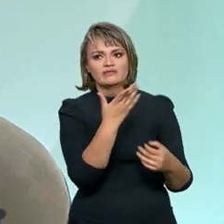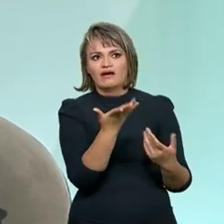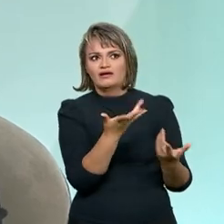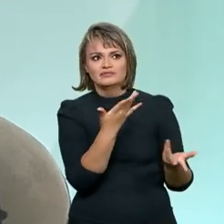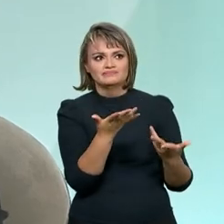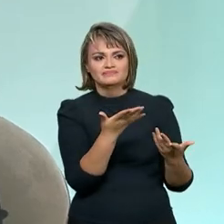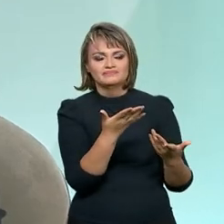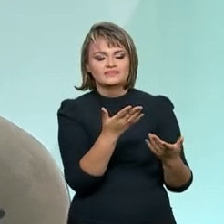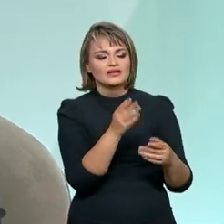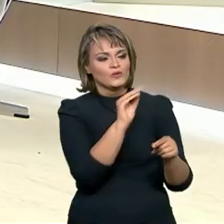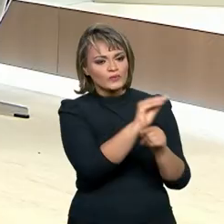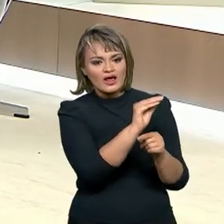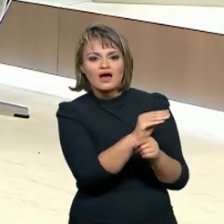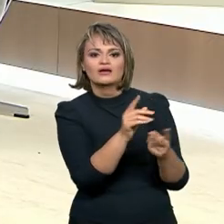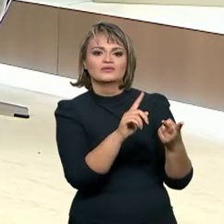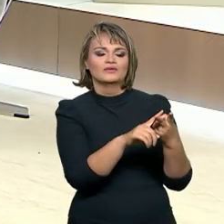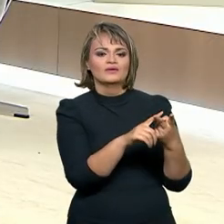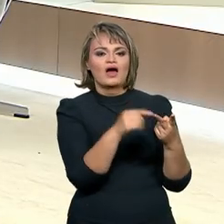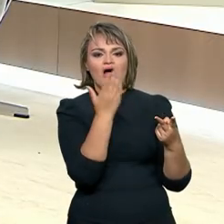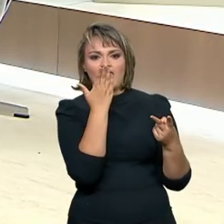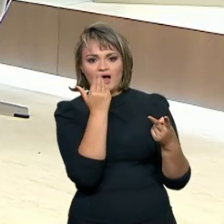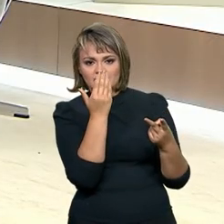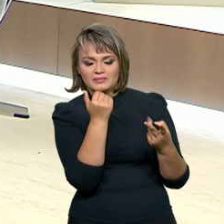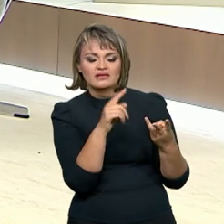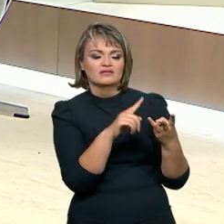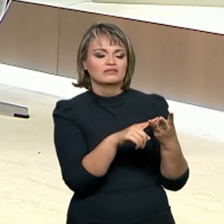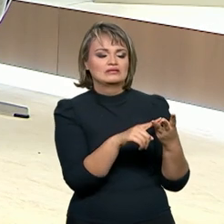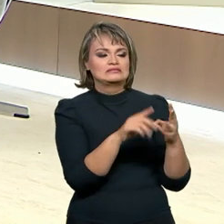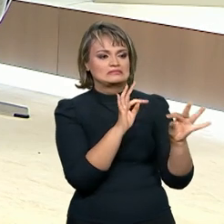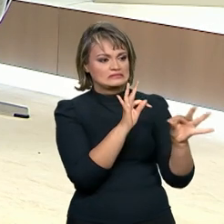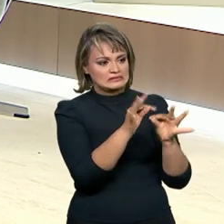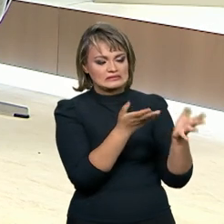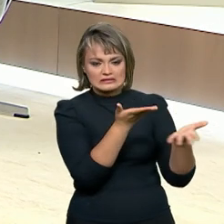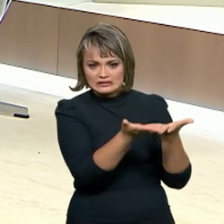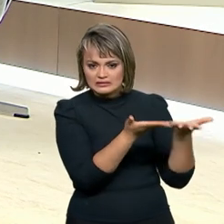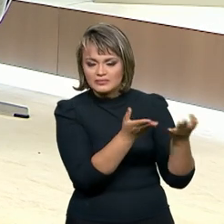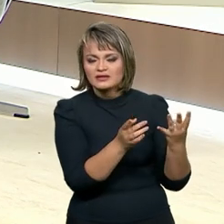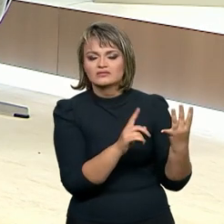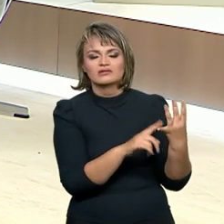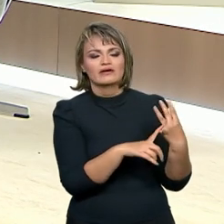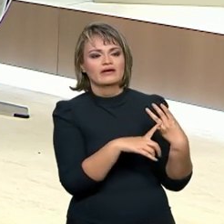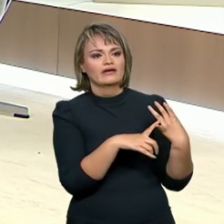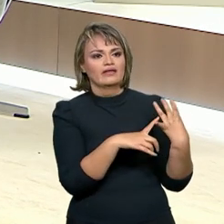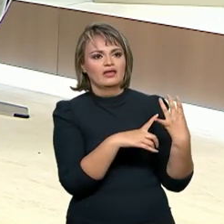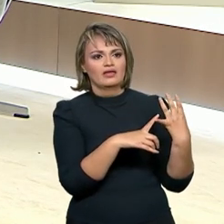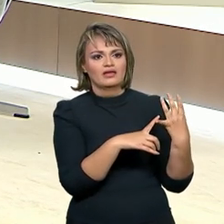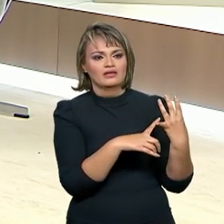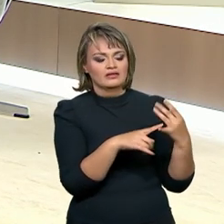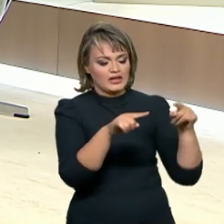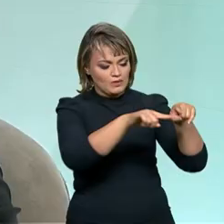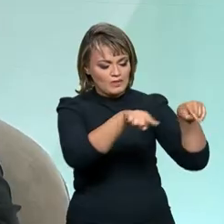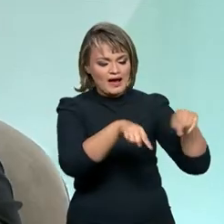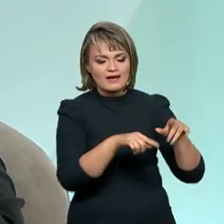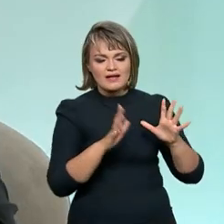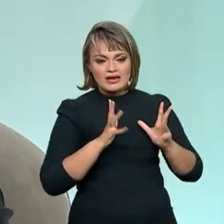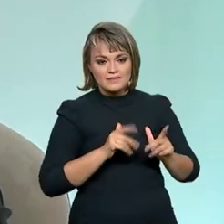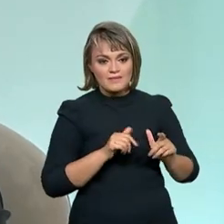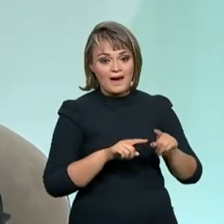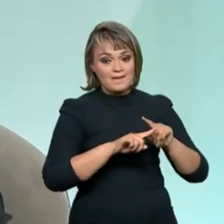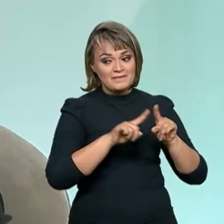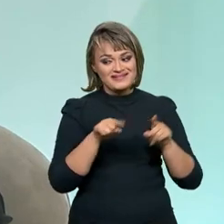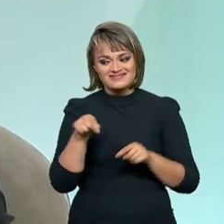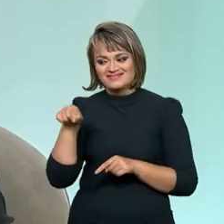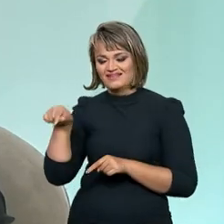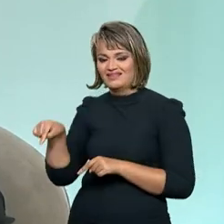acautelado, ele precisa ser bem tratado ali, ter acesso à alimentação, ter acesso ao espaço digno. Mas